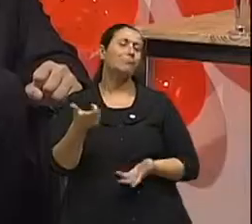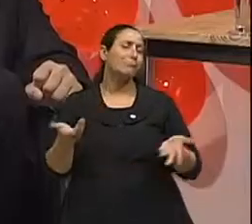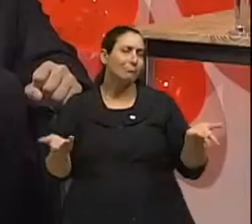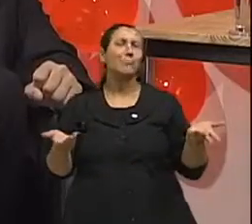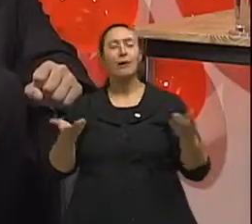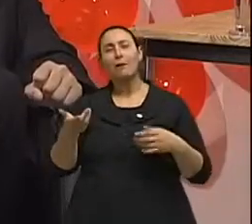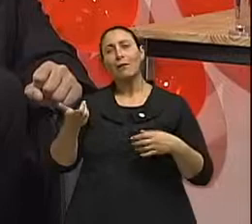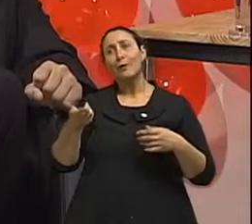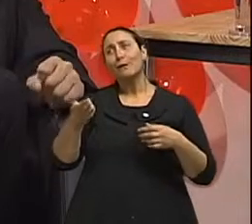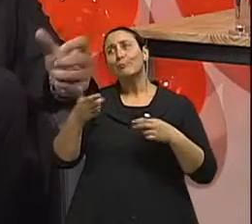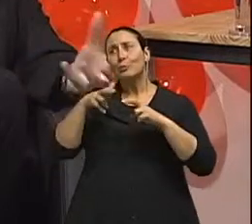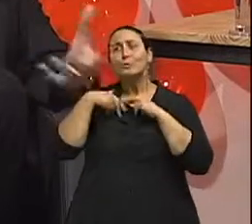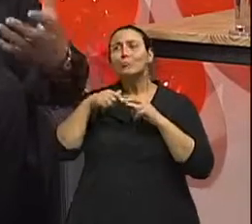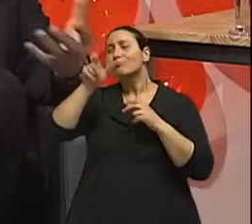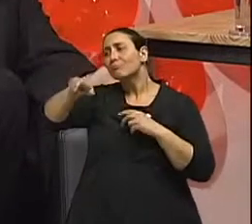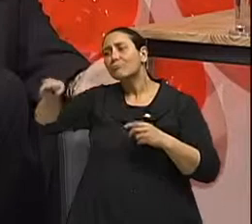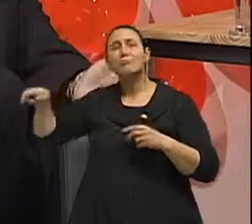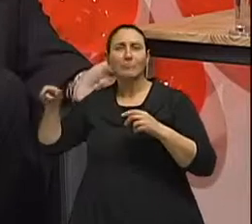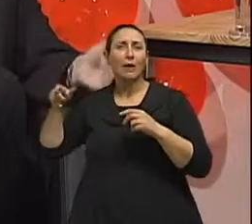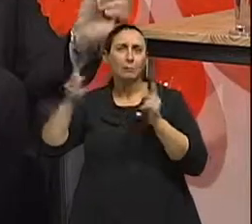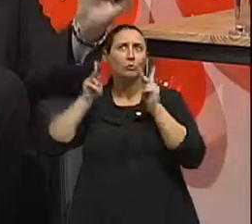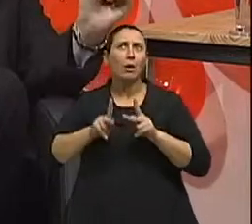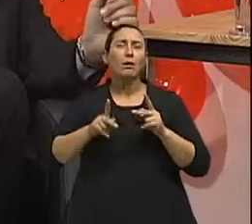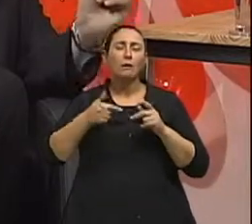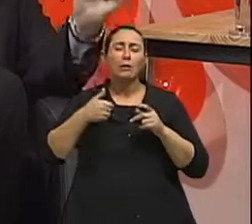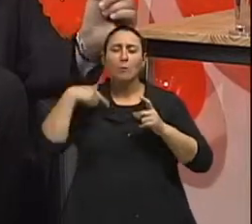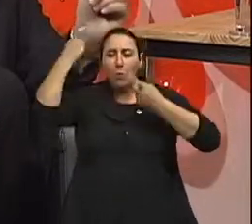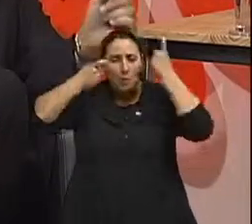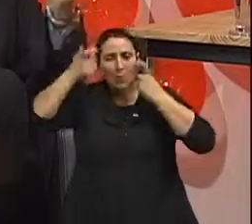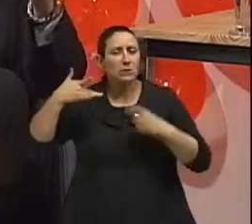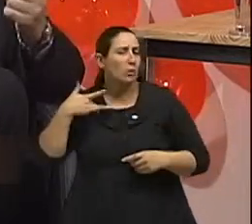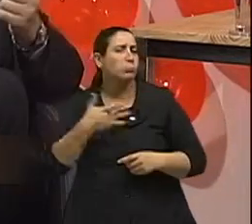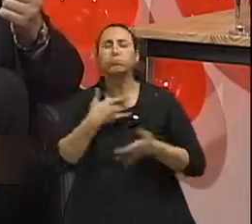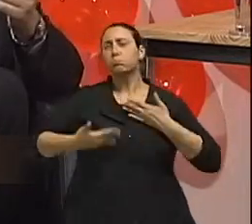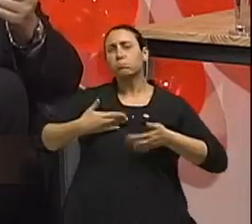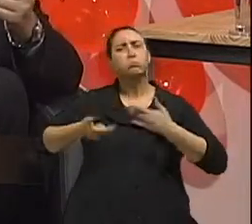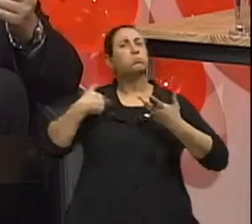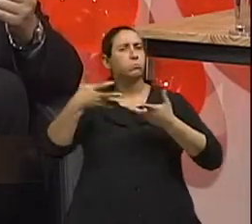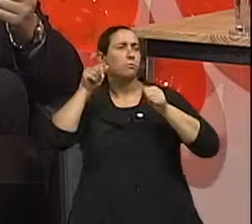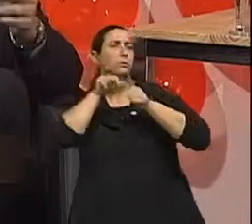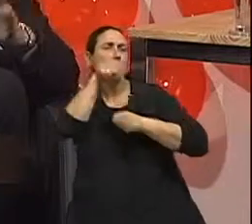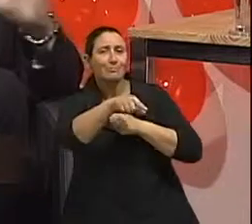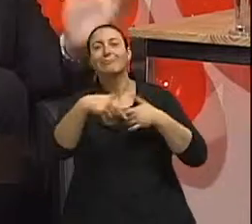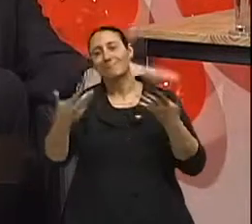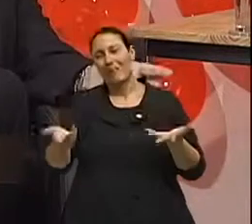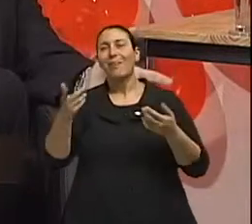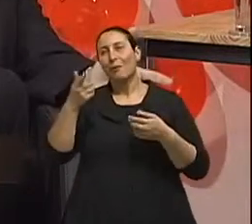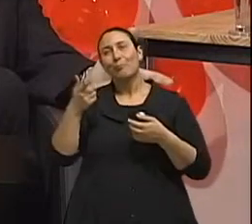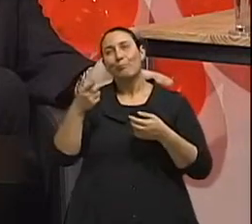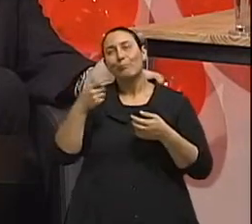tendência vai fazendo com que as coisas se tornem mais acessíveis. Mas sim, há necessidade de se pensar precocemente em